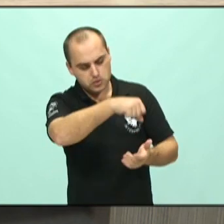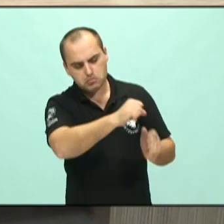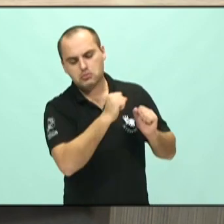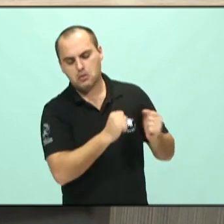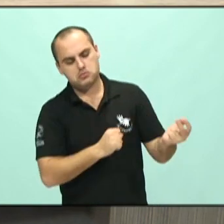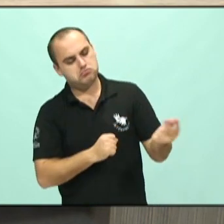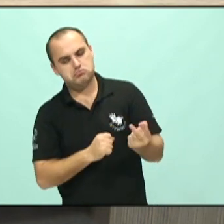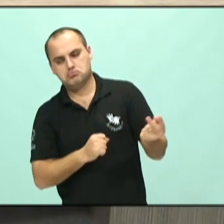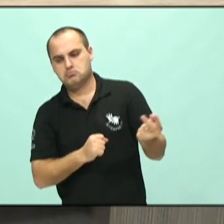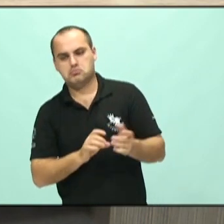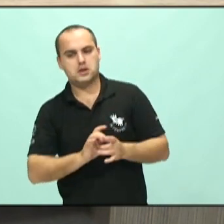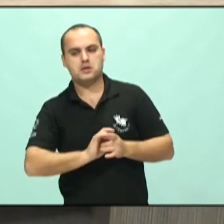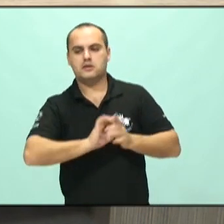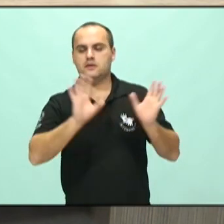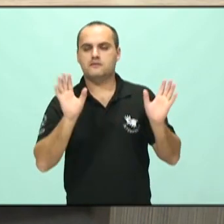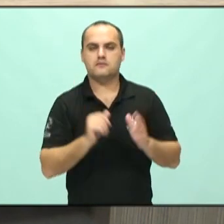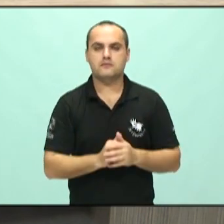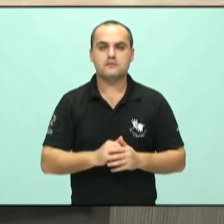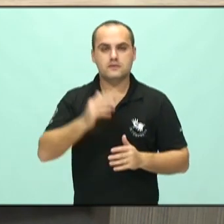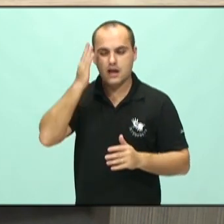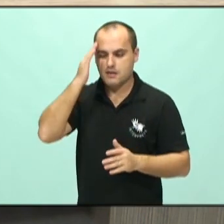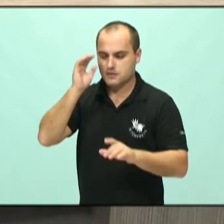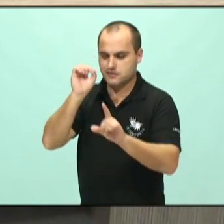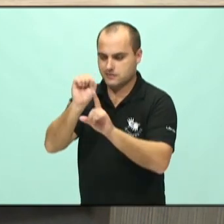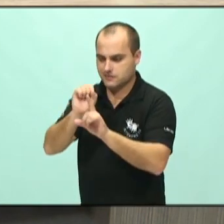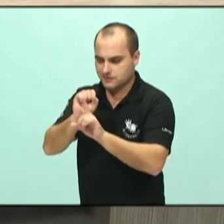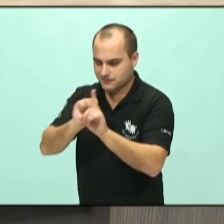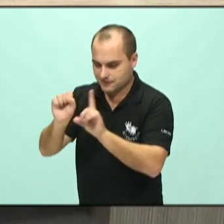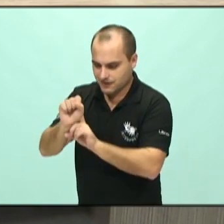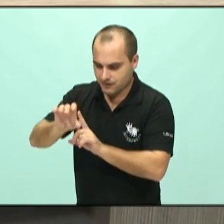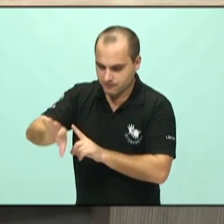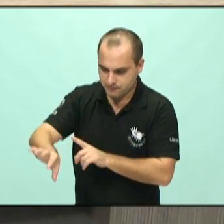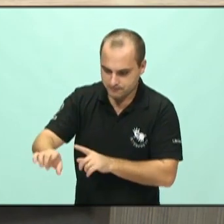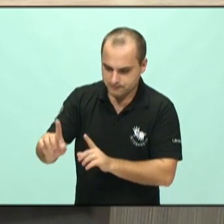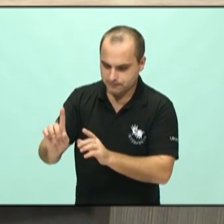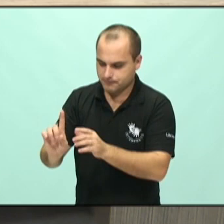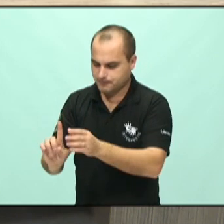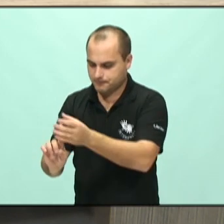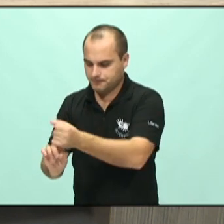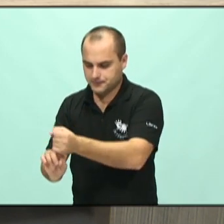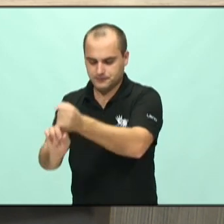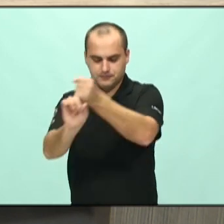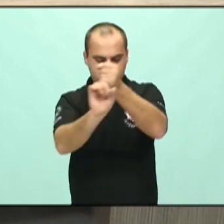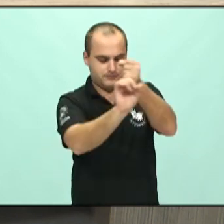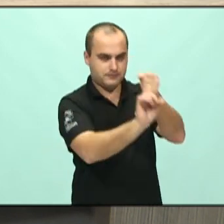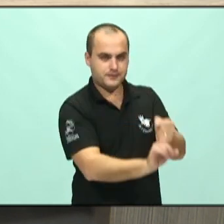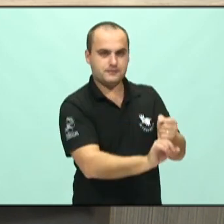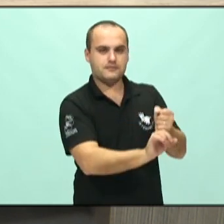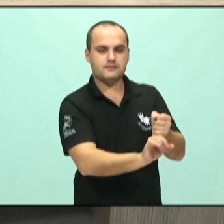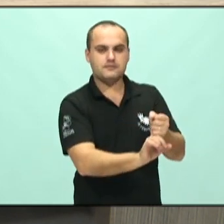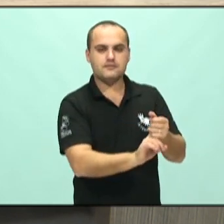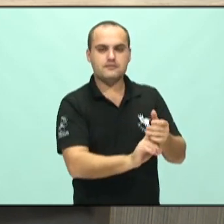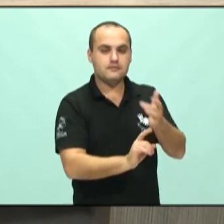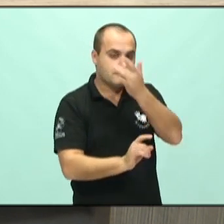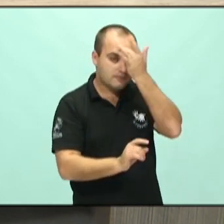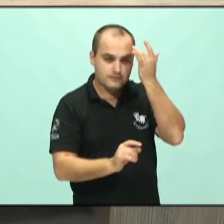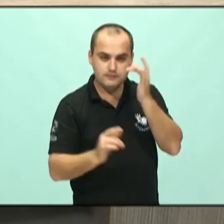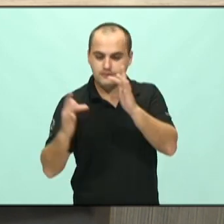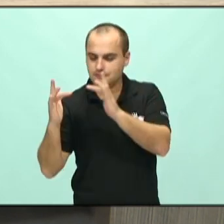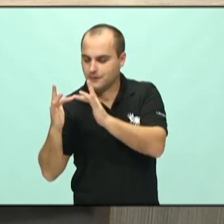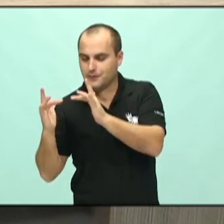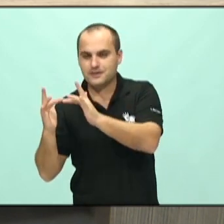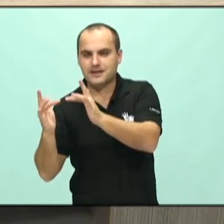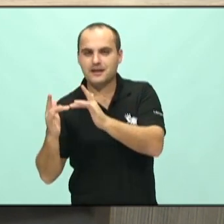É retirar ele daquela ambiência. Isso, quando você retira o paciente do ambiente, o paciente ele para de ter esses